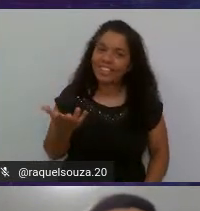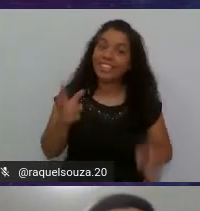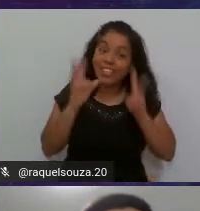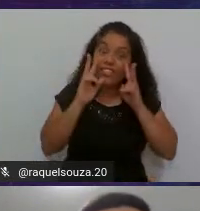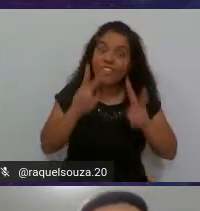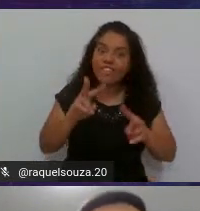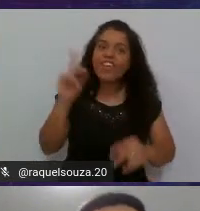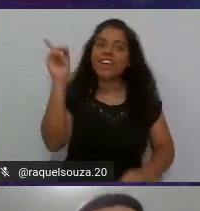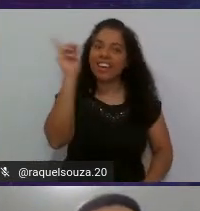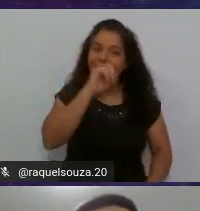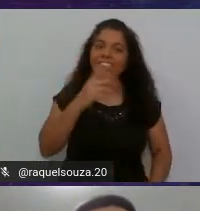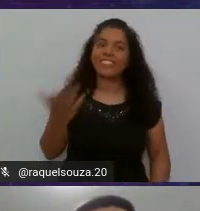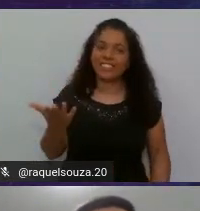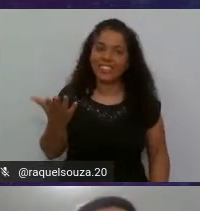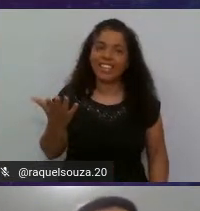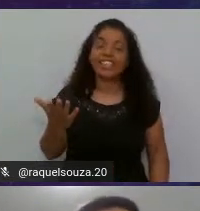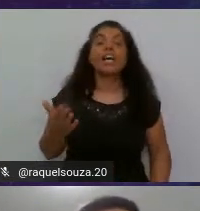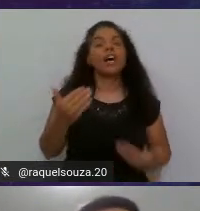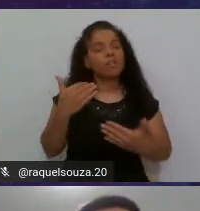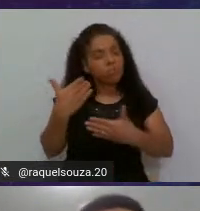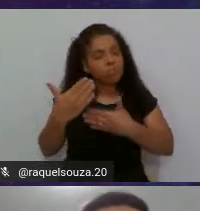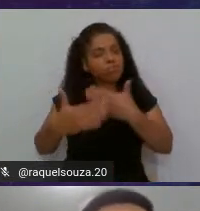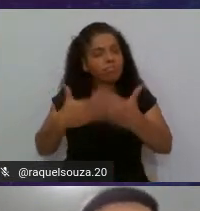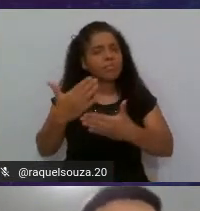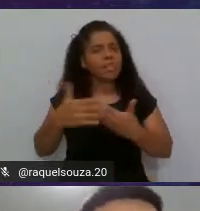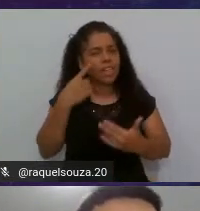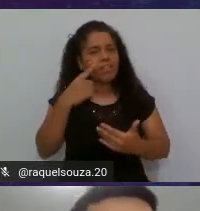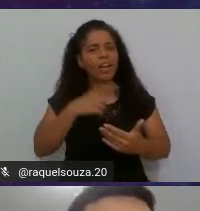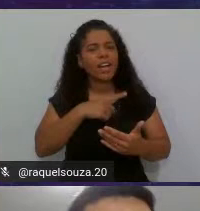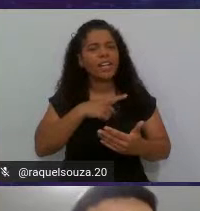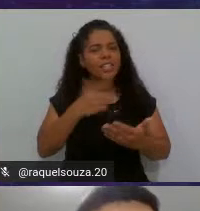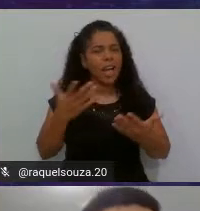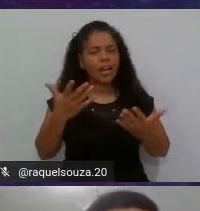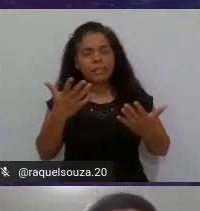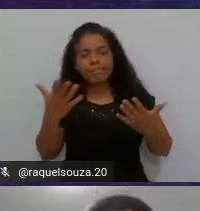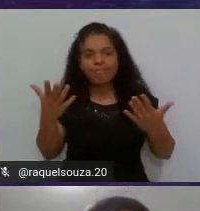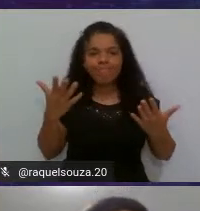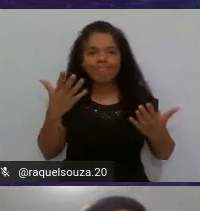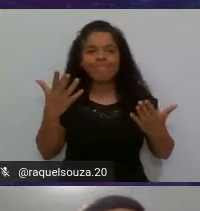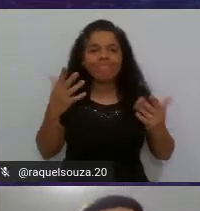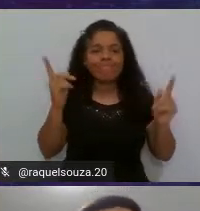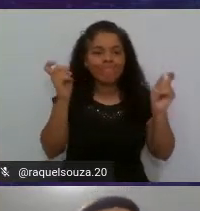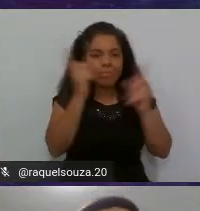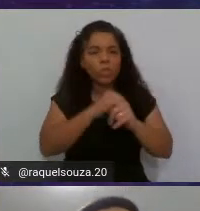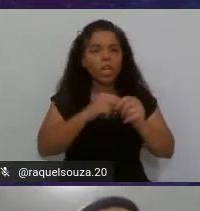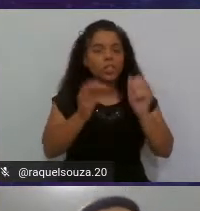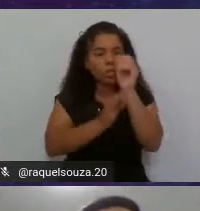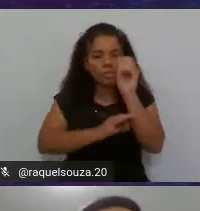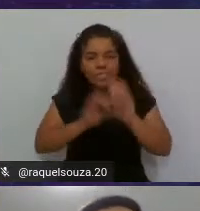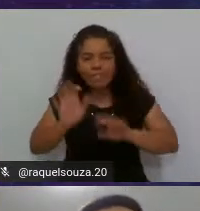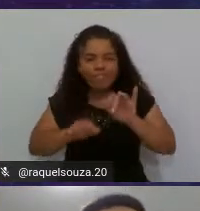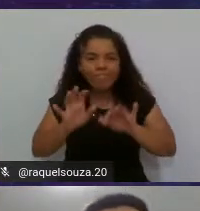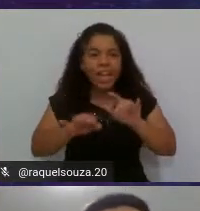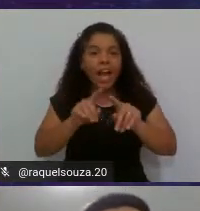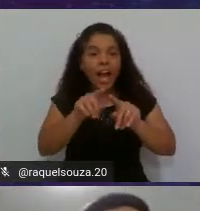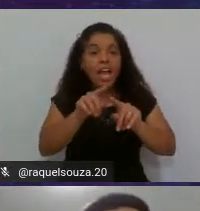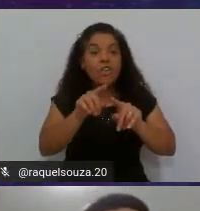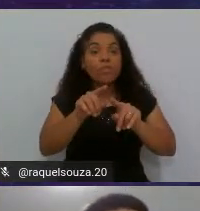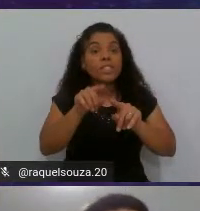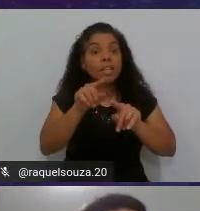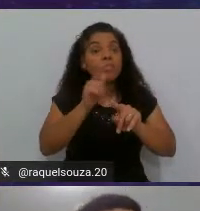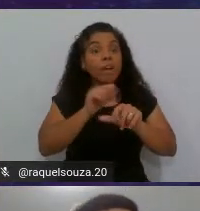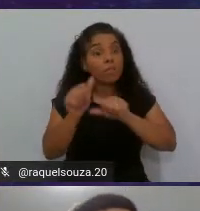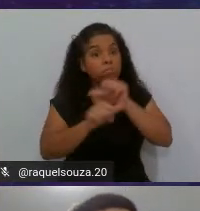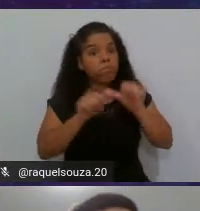A partir do momento que você vai ver que existem obstáculos quando você codifica, você vai se tornar uma pessoa mais humilde,